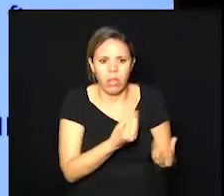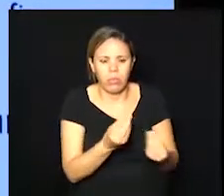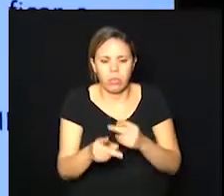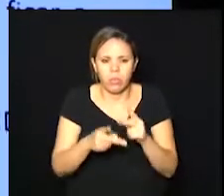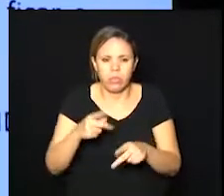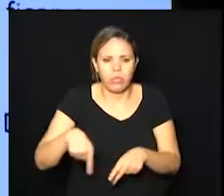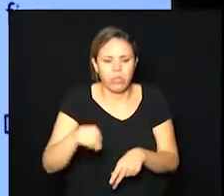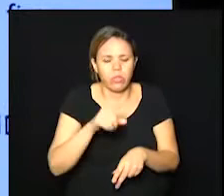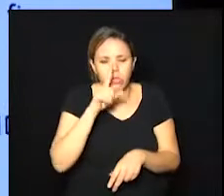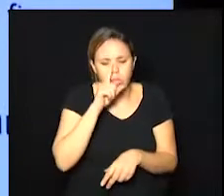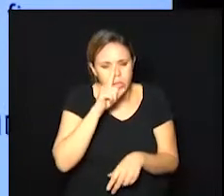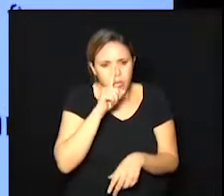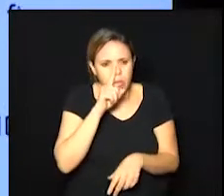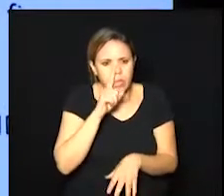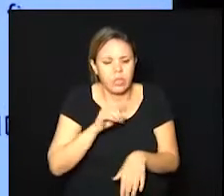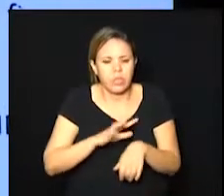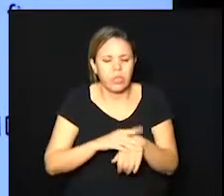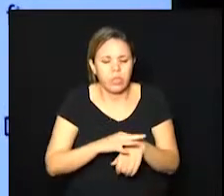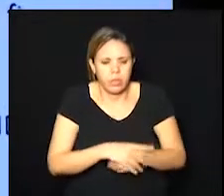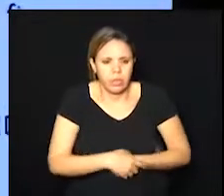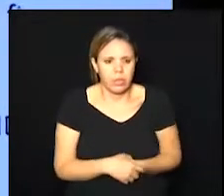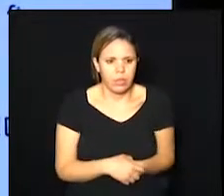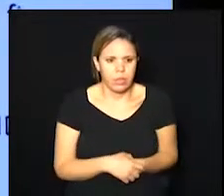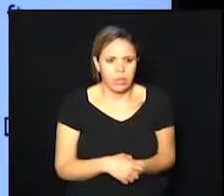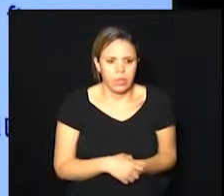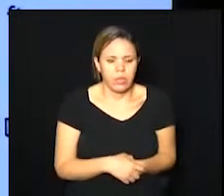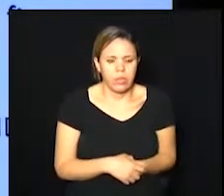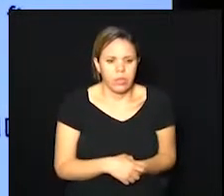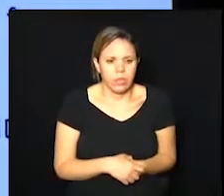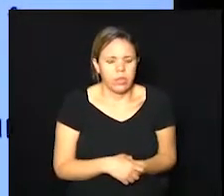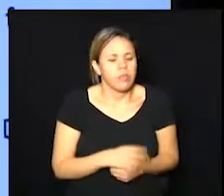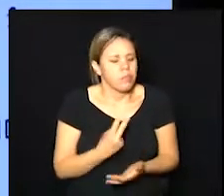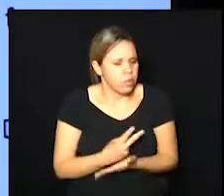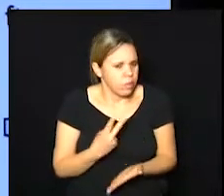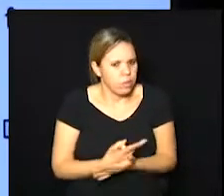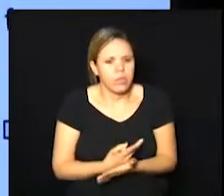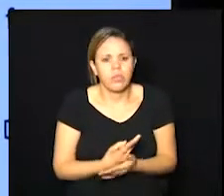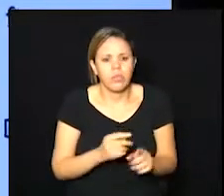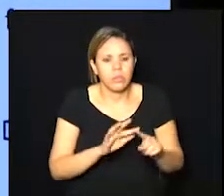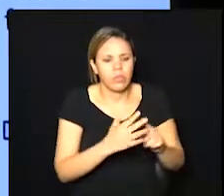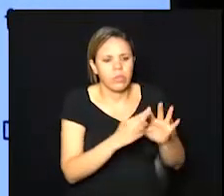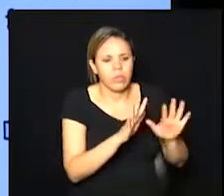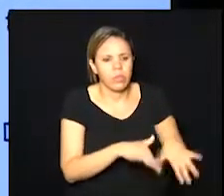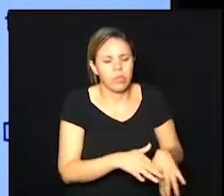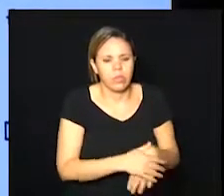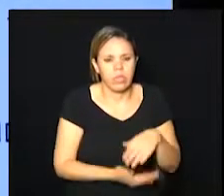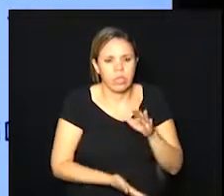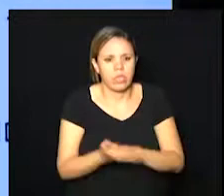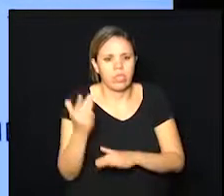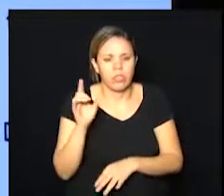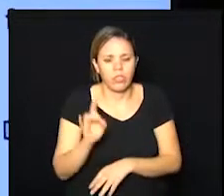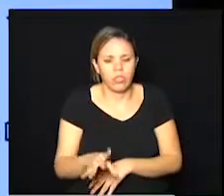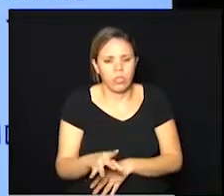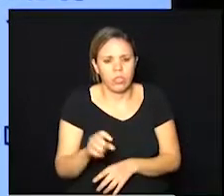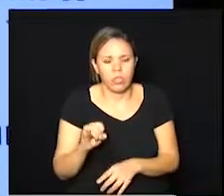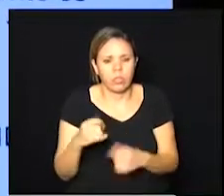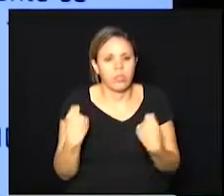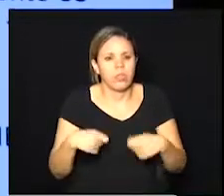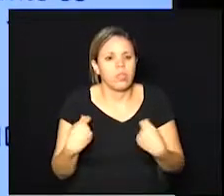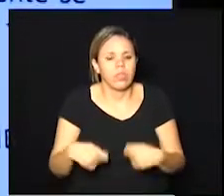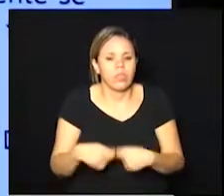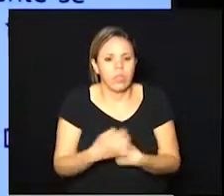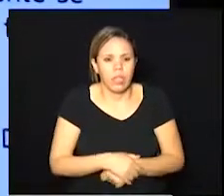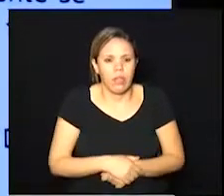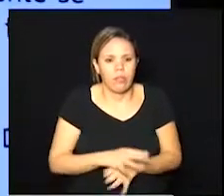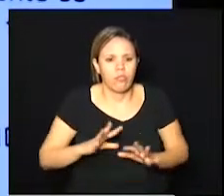pessoas sob risco de adoecer e portanto deve se manter o isolamento social saindo somente se necessário e